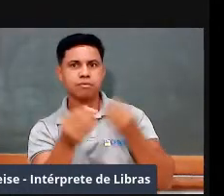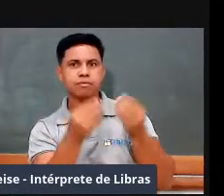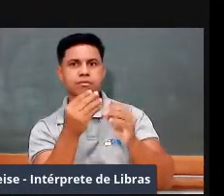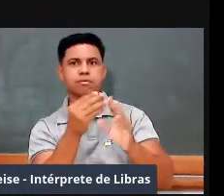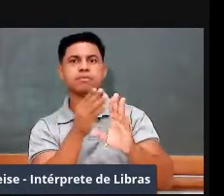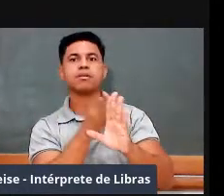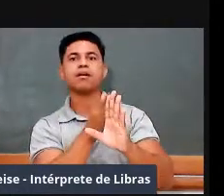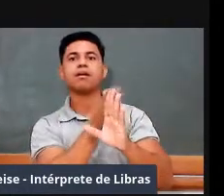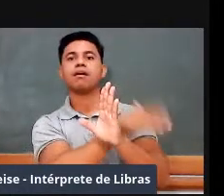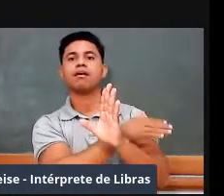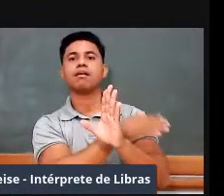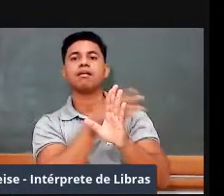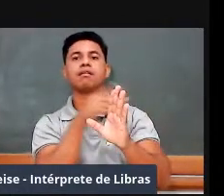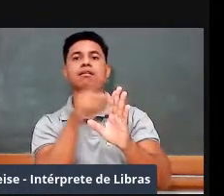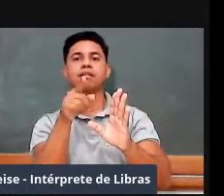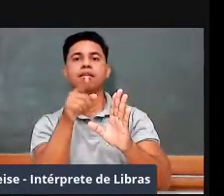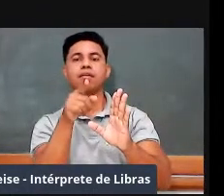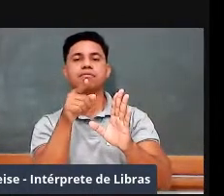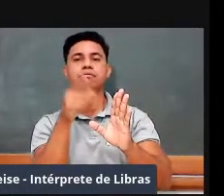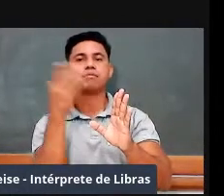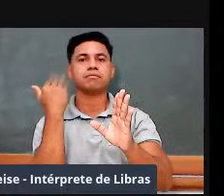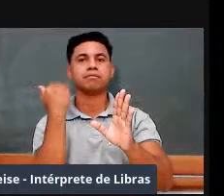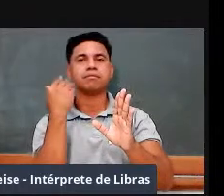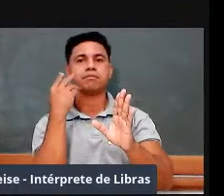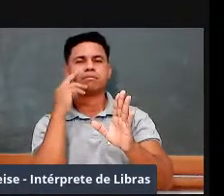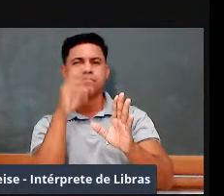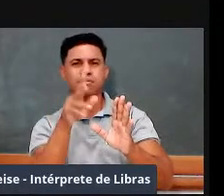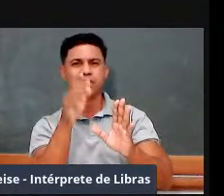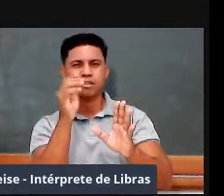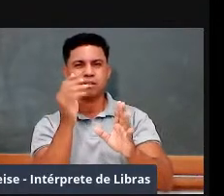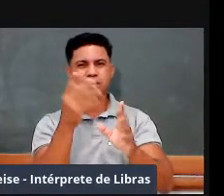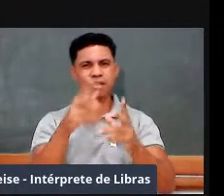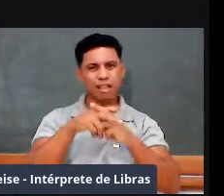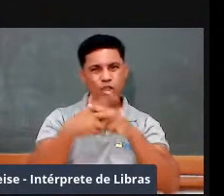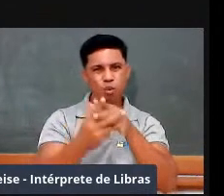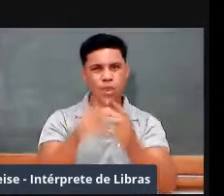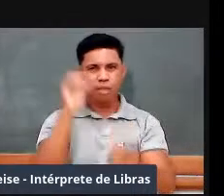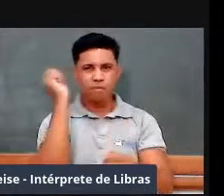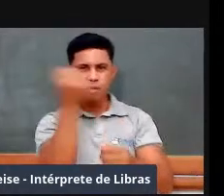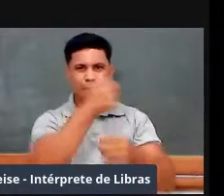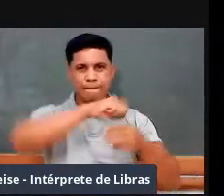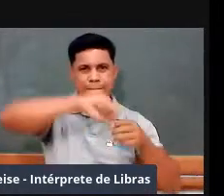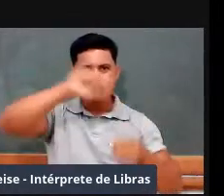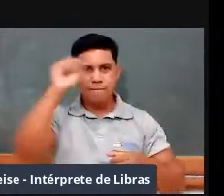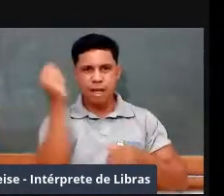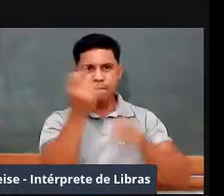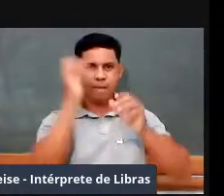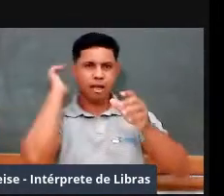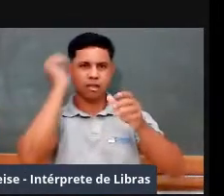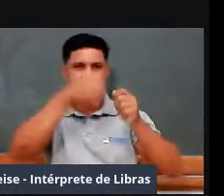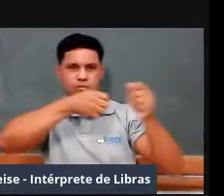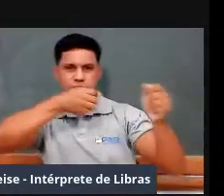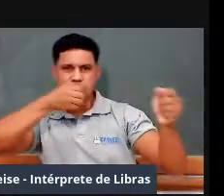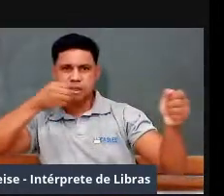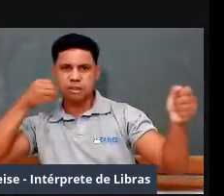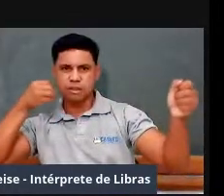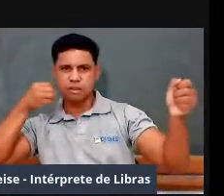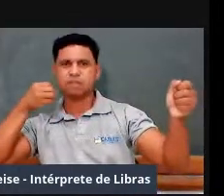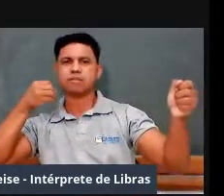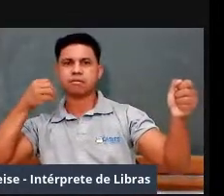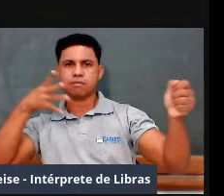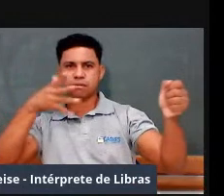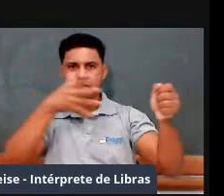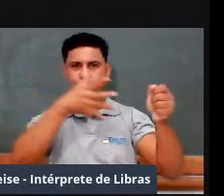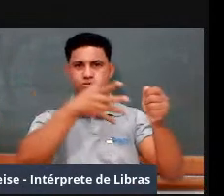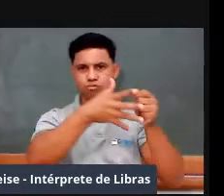se lutava com arco e flecha, espadas, não é? Nessa cena aqui, aparece aqui